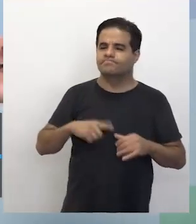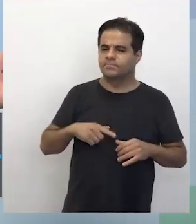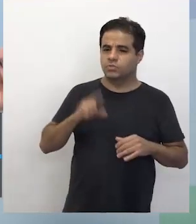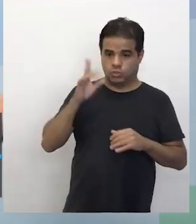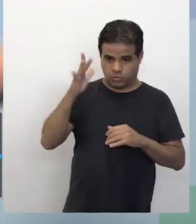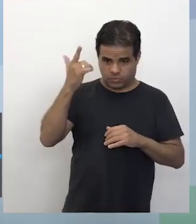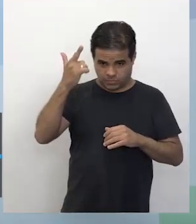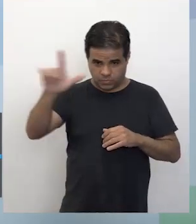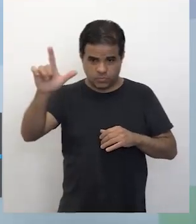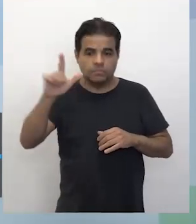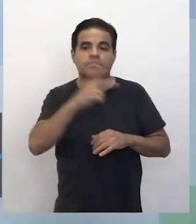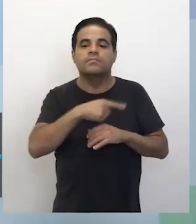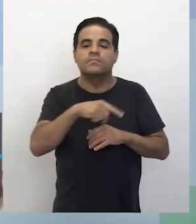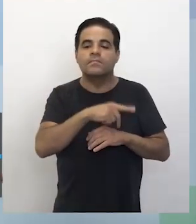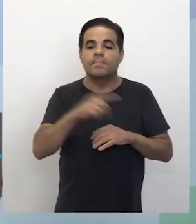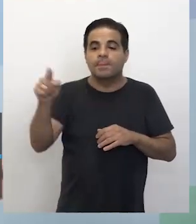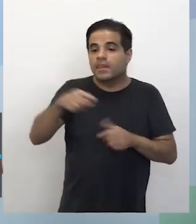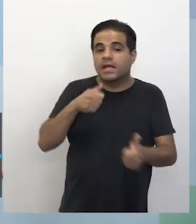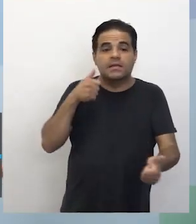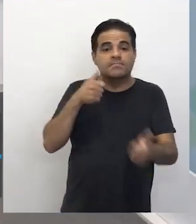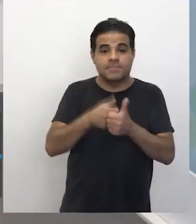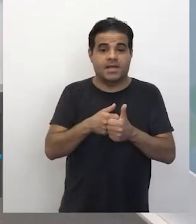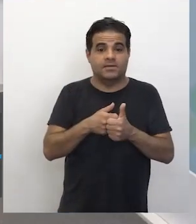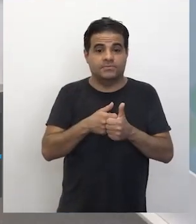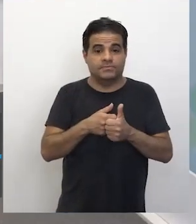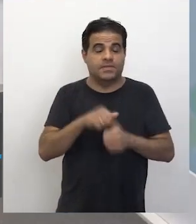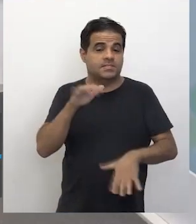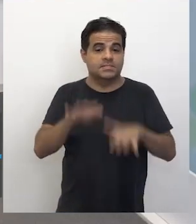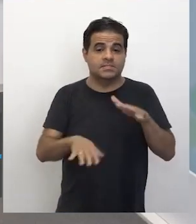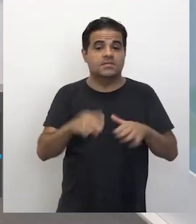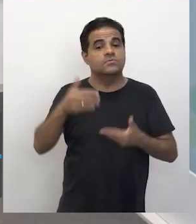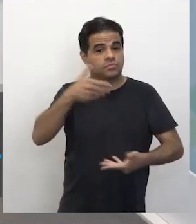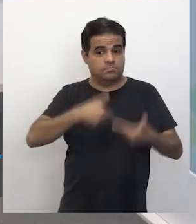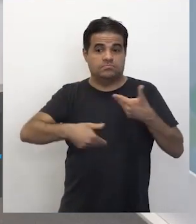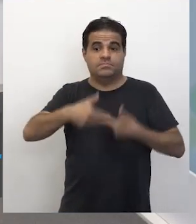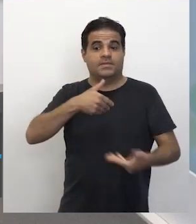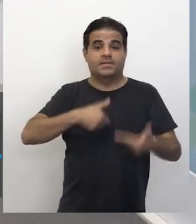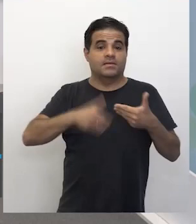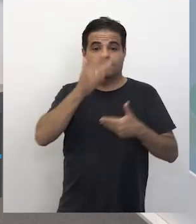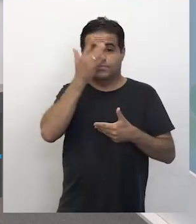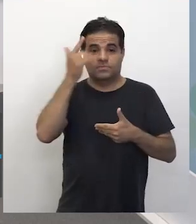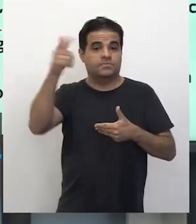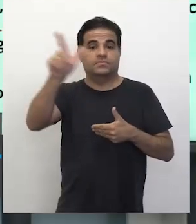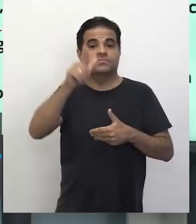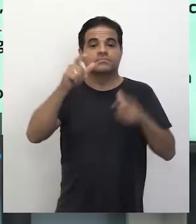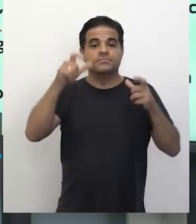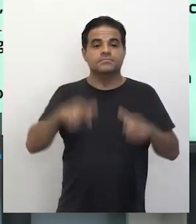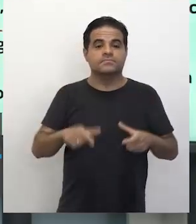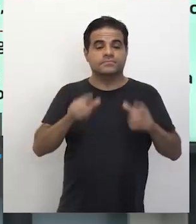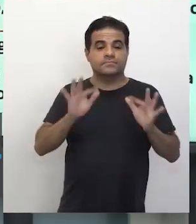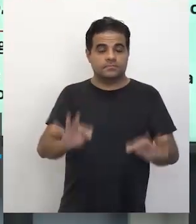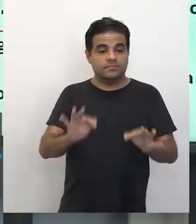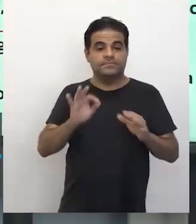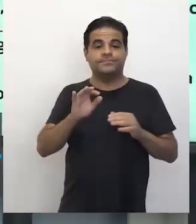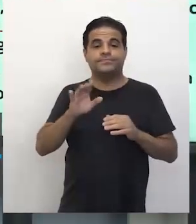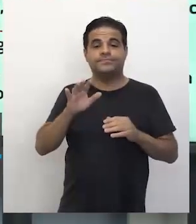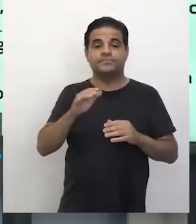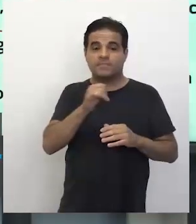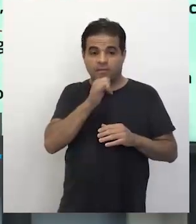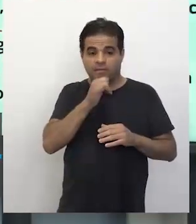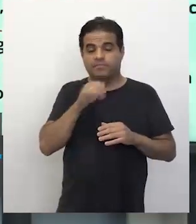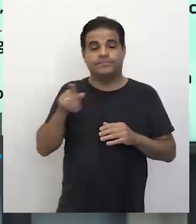só quem vem de fora. Às vezes, ela está aqui perto. Às vezes, eu ainda estou tratada como estrangeira, né? Como a Fábio colocou, esse